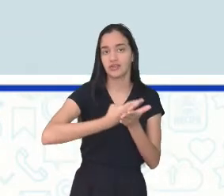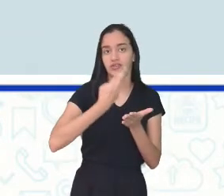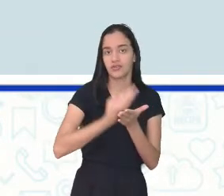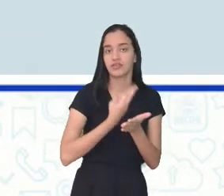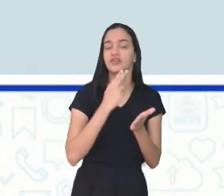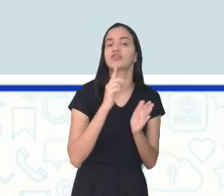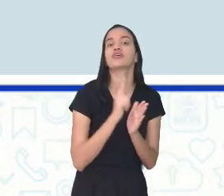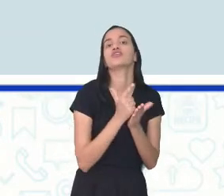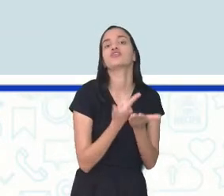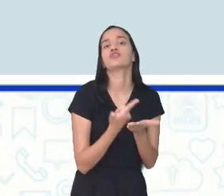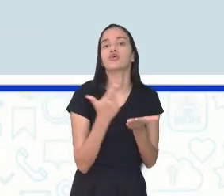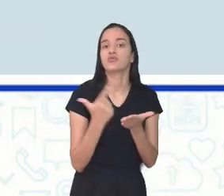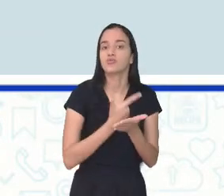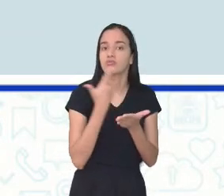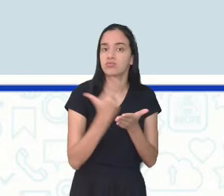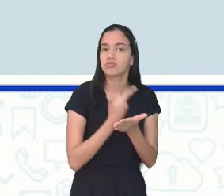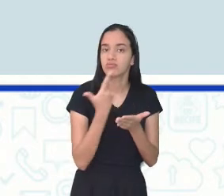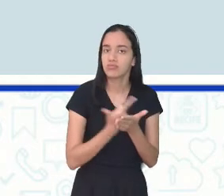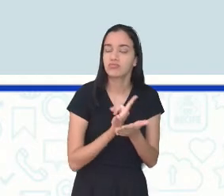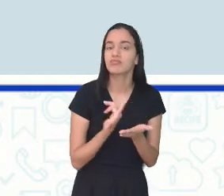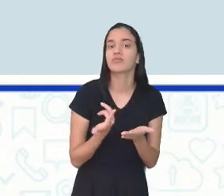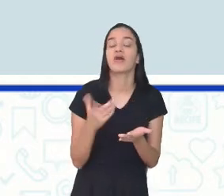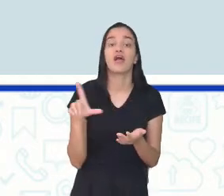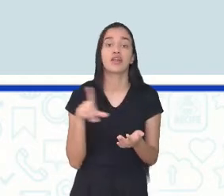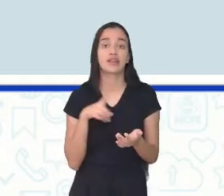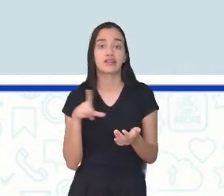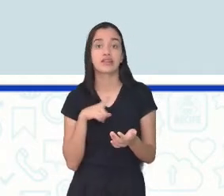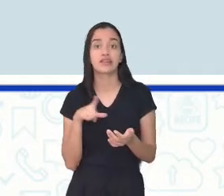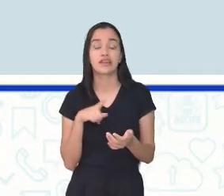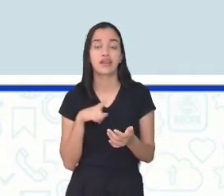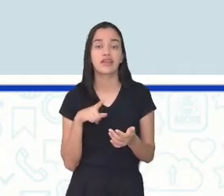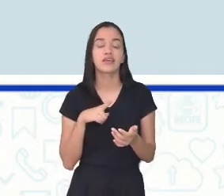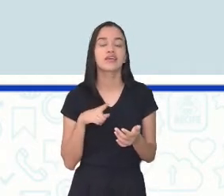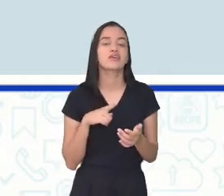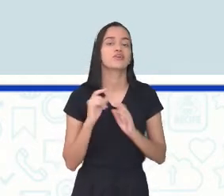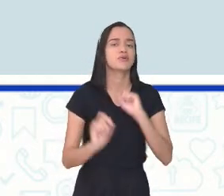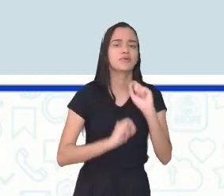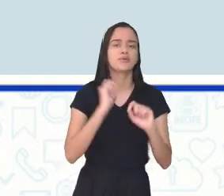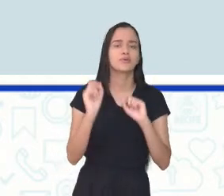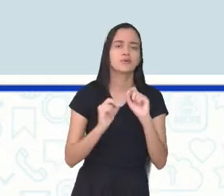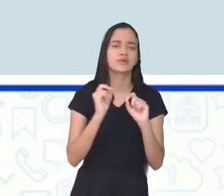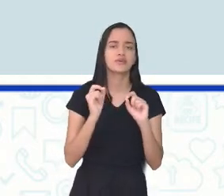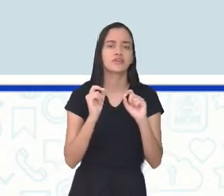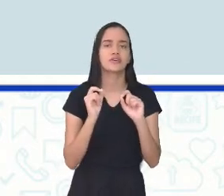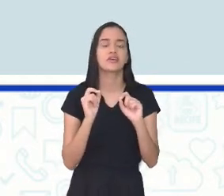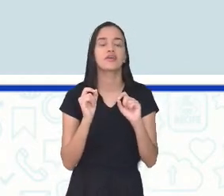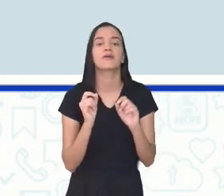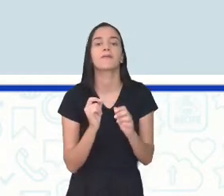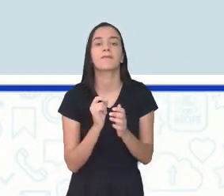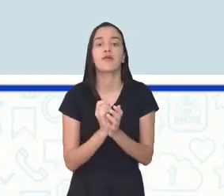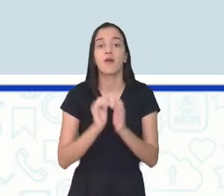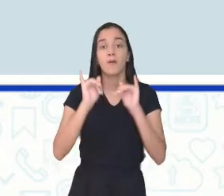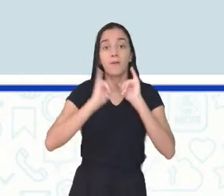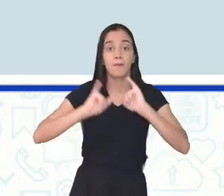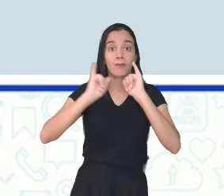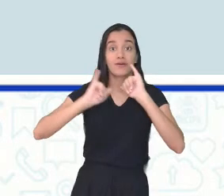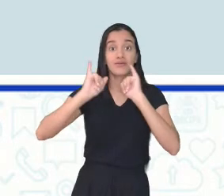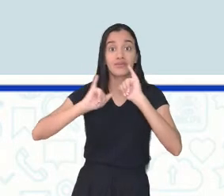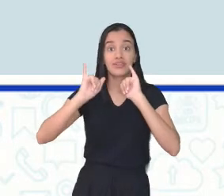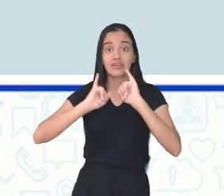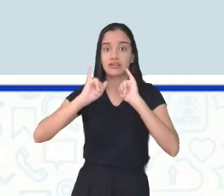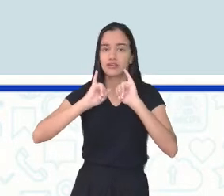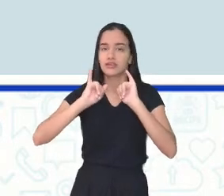jornais de grande circulação têm uma sessão exclusiva para a publicação das cartas dos leitores.